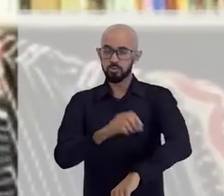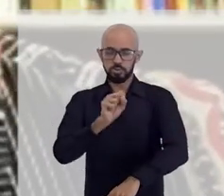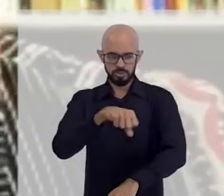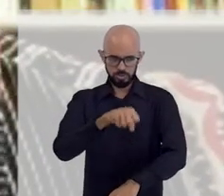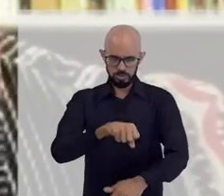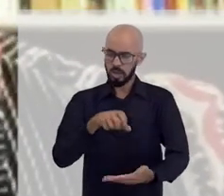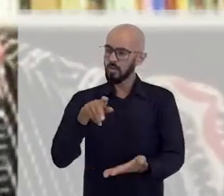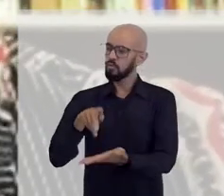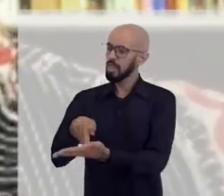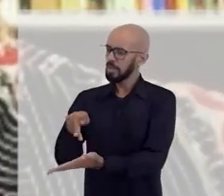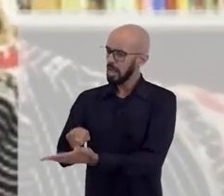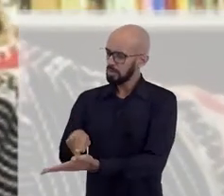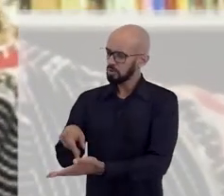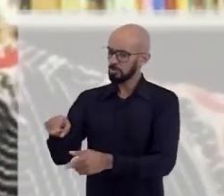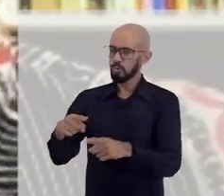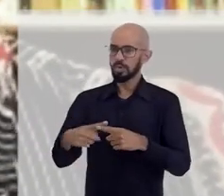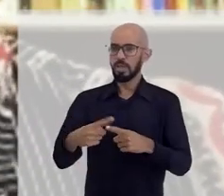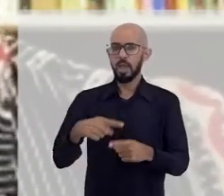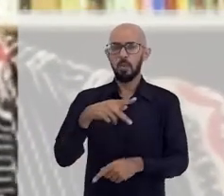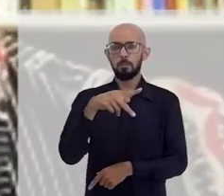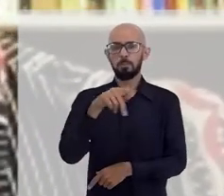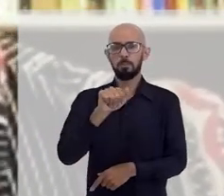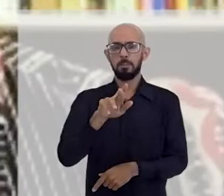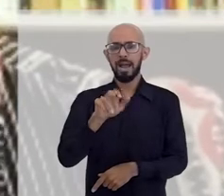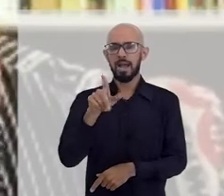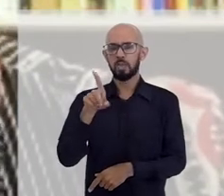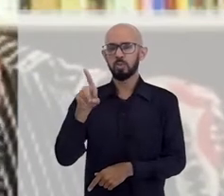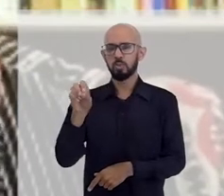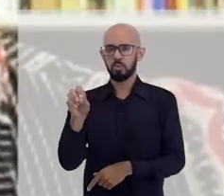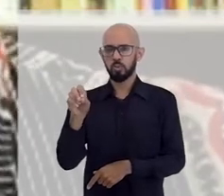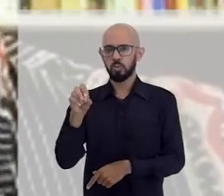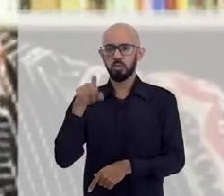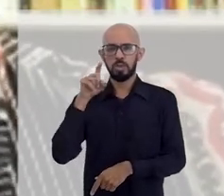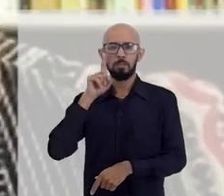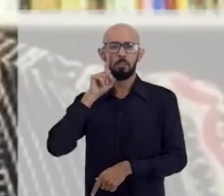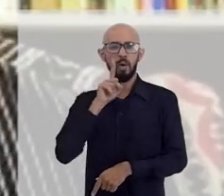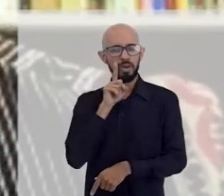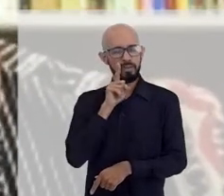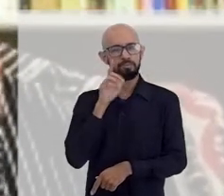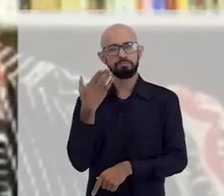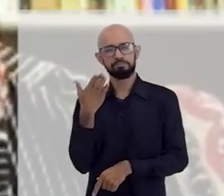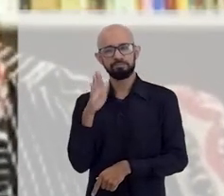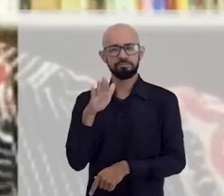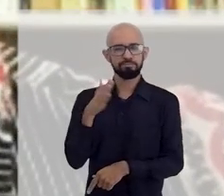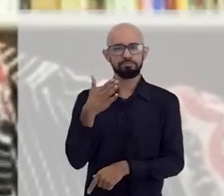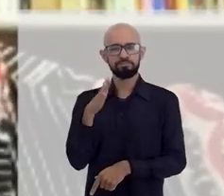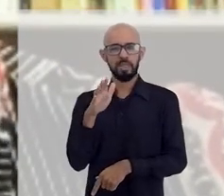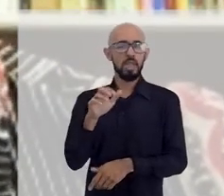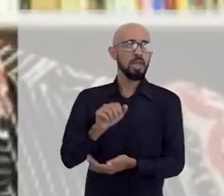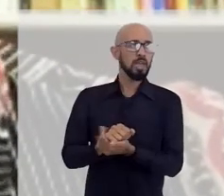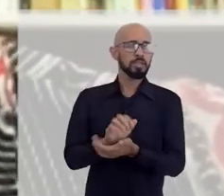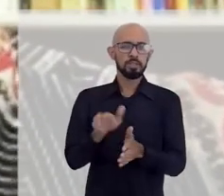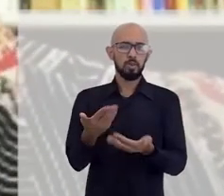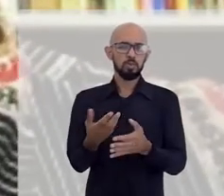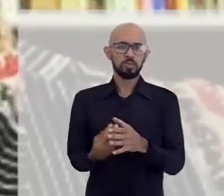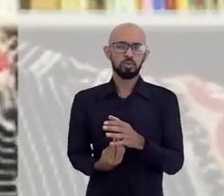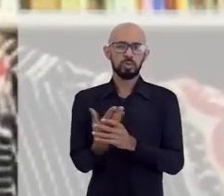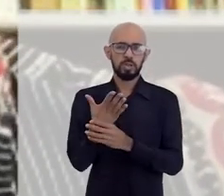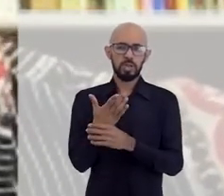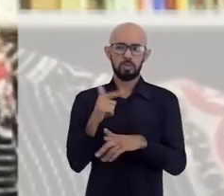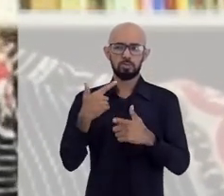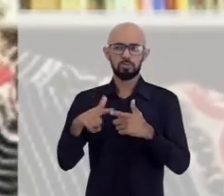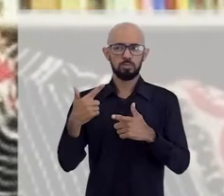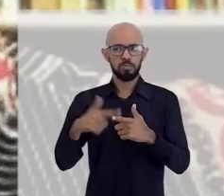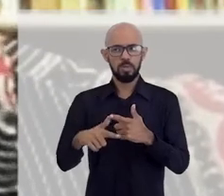essa questão do pardo, ele é uma escala de cores muito grande, e isso cria uma série de problemas.